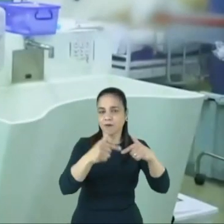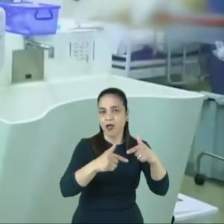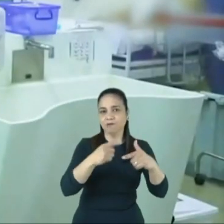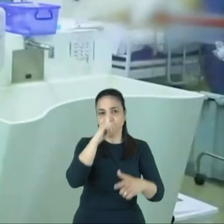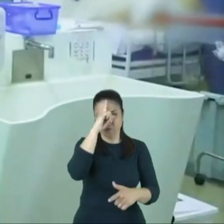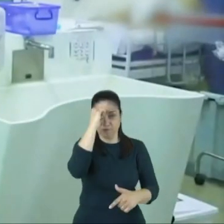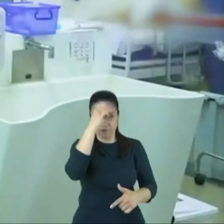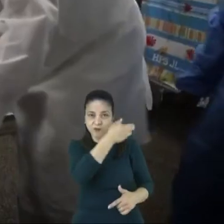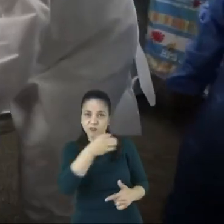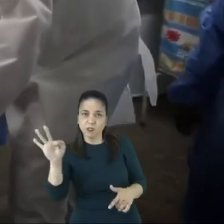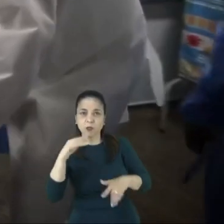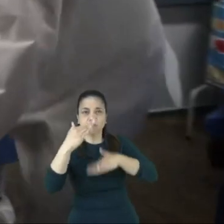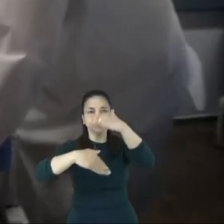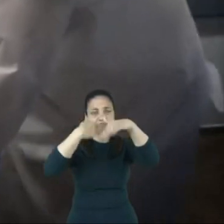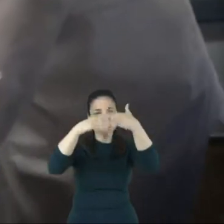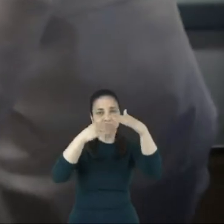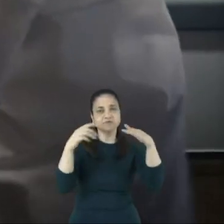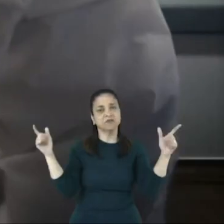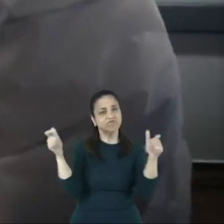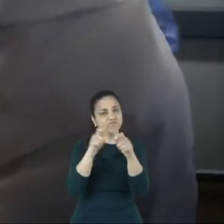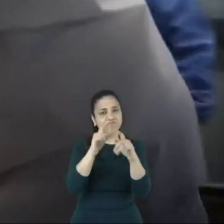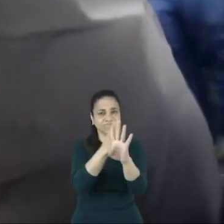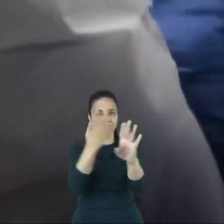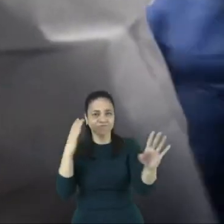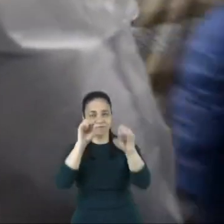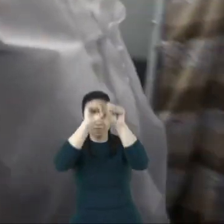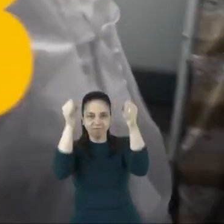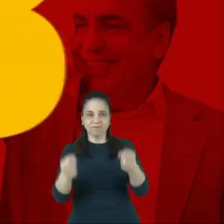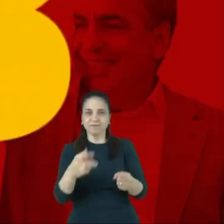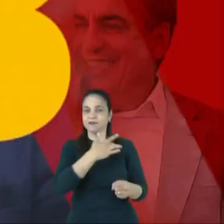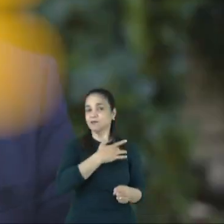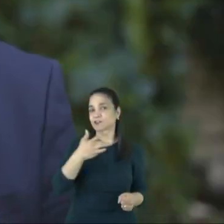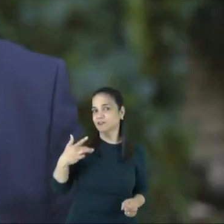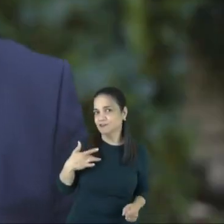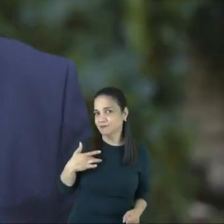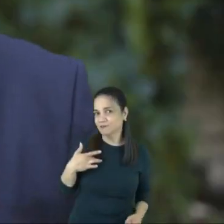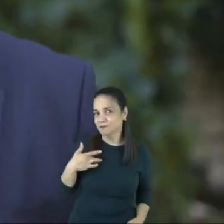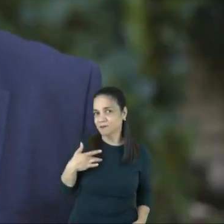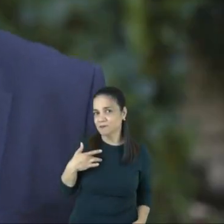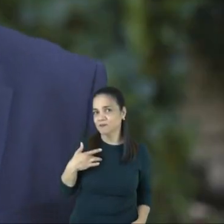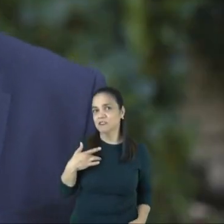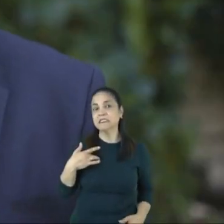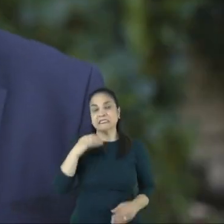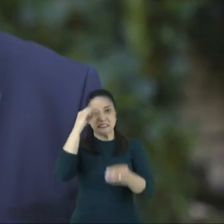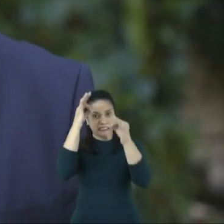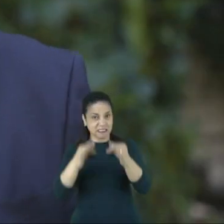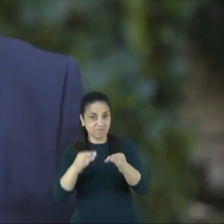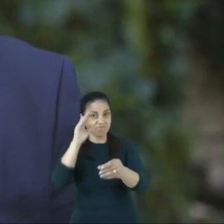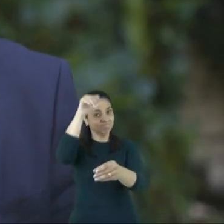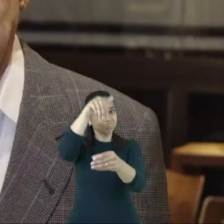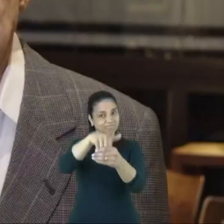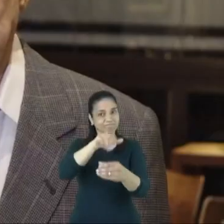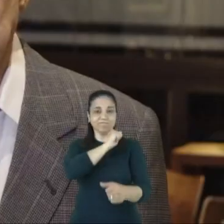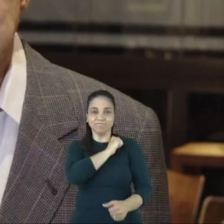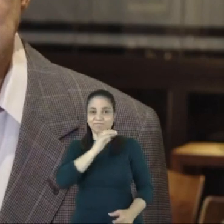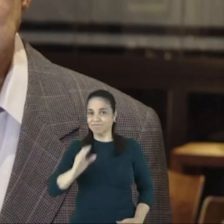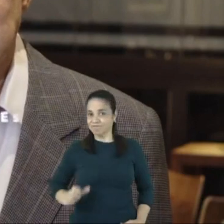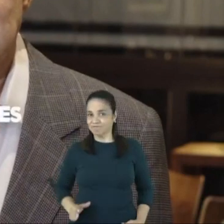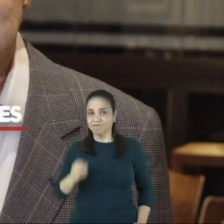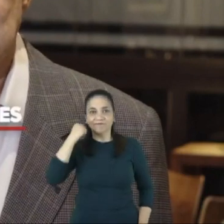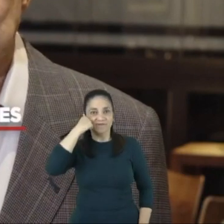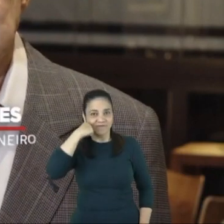federais para funcionar direito e acabar com essa vergonha que é a fila do CISREG. A coisa certa elegeu o André para o Senado. É